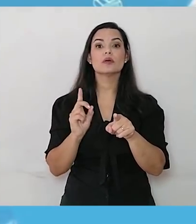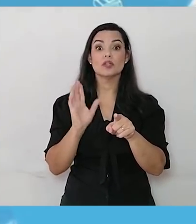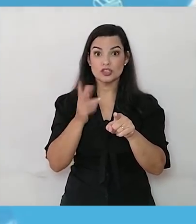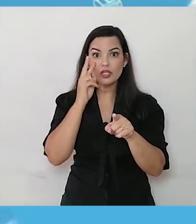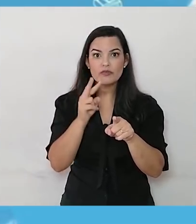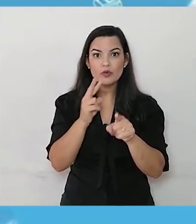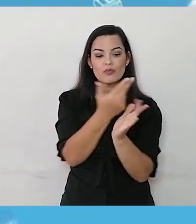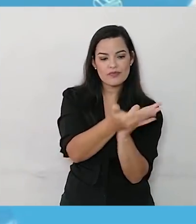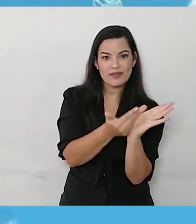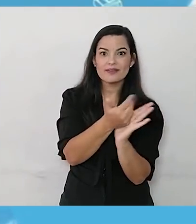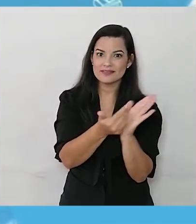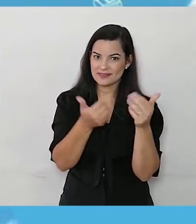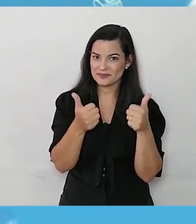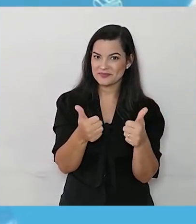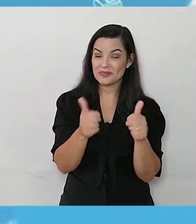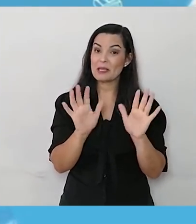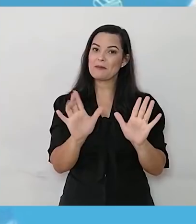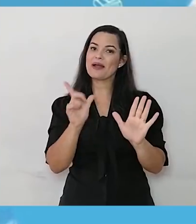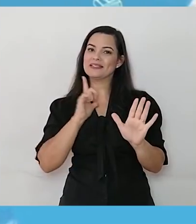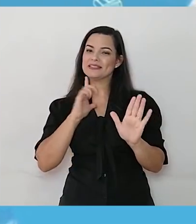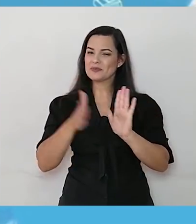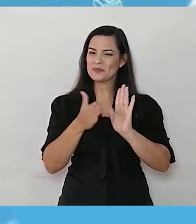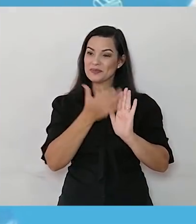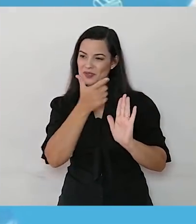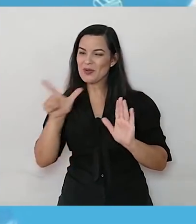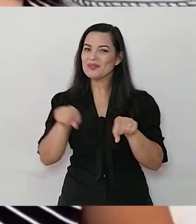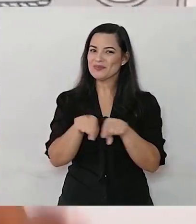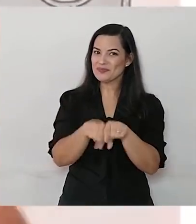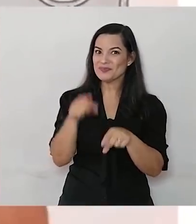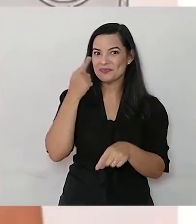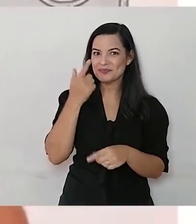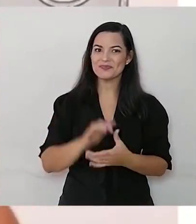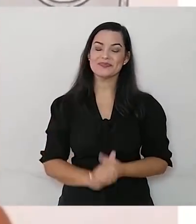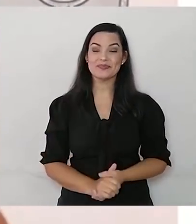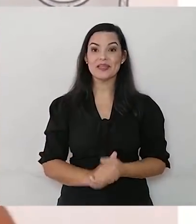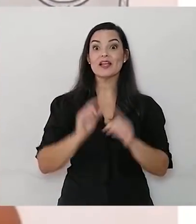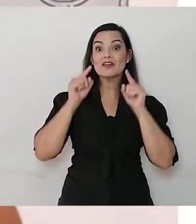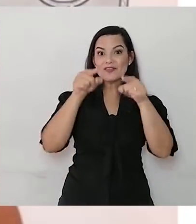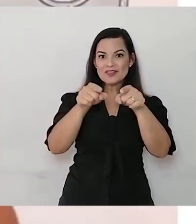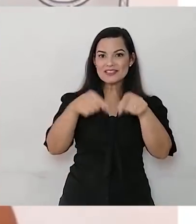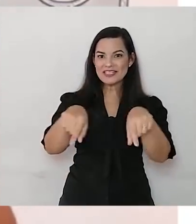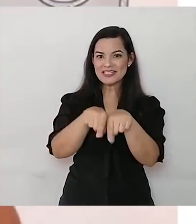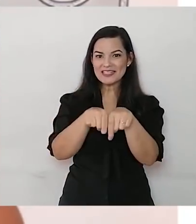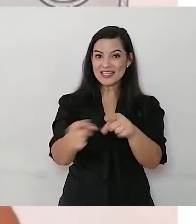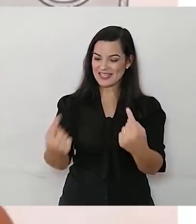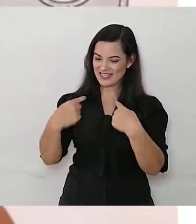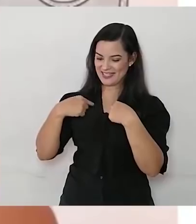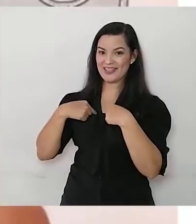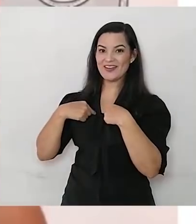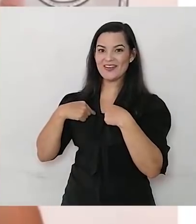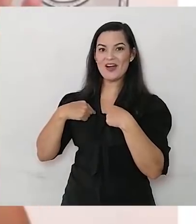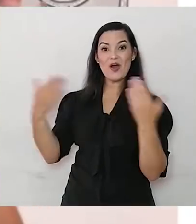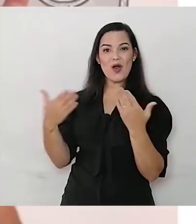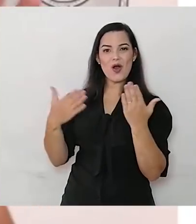faça um desenho para representá-la. Mas eu tenho uma outra proposta também. Você e eu seremos os